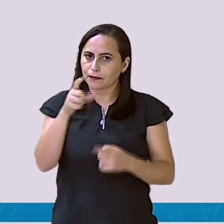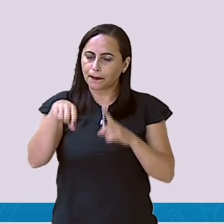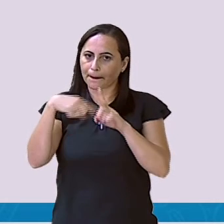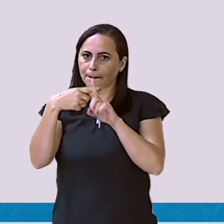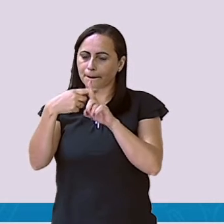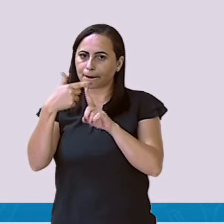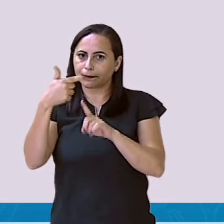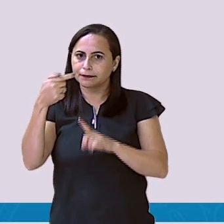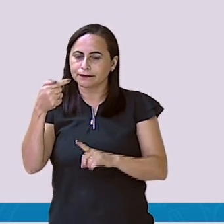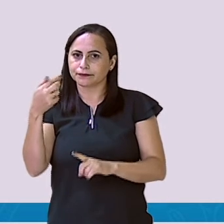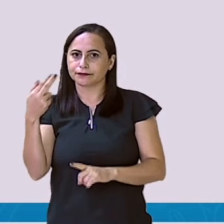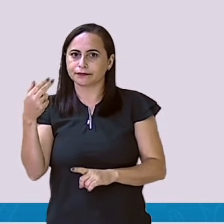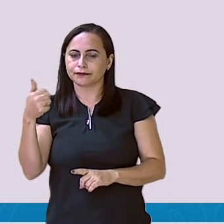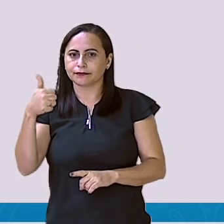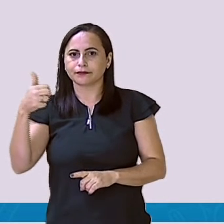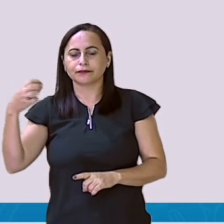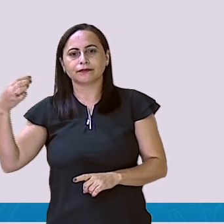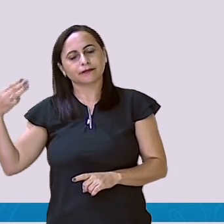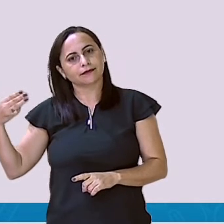porque aumentou só mais 1 aí.